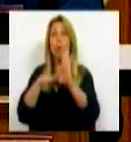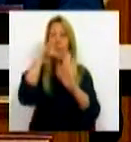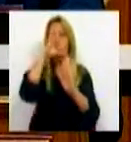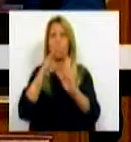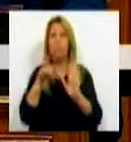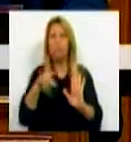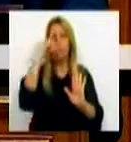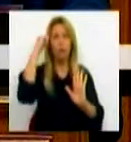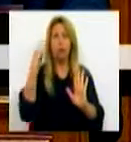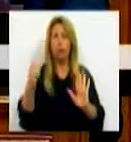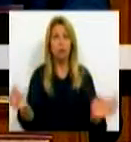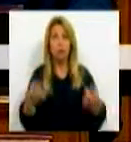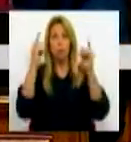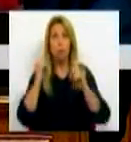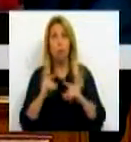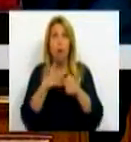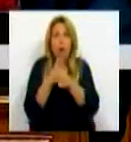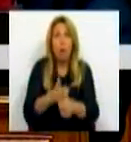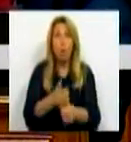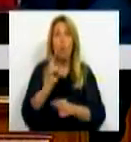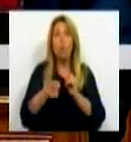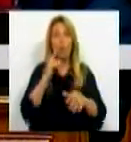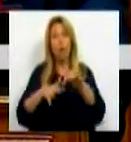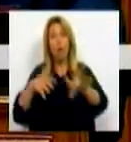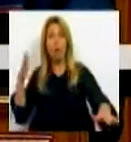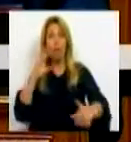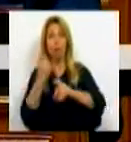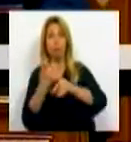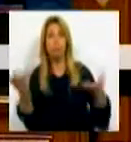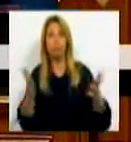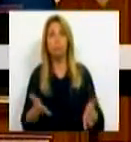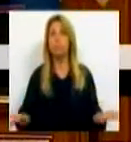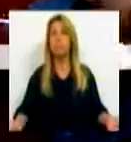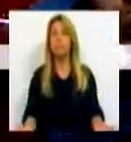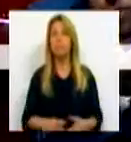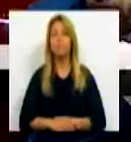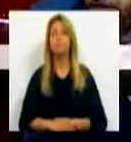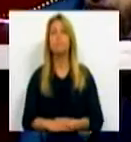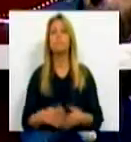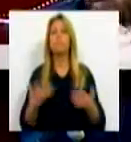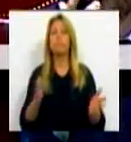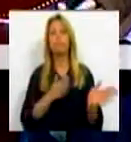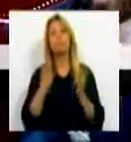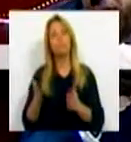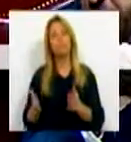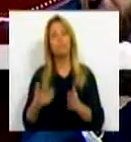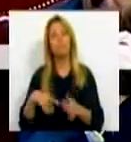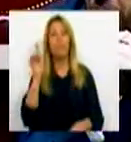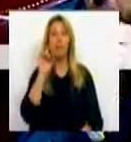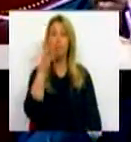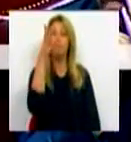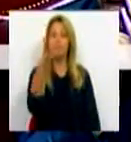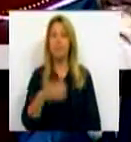cumprimento do que esta Câmara conferiu. Por outro lado, é importante dizer-vos